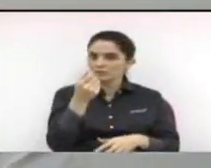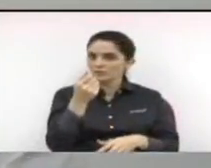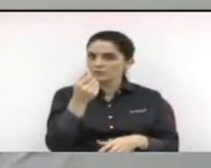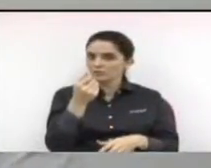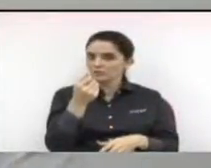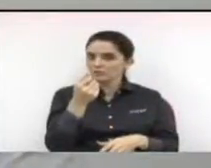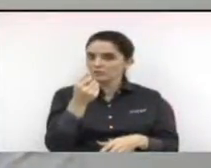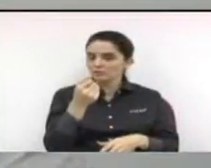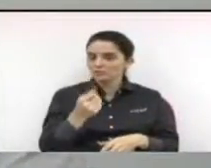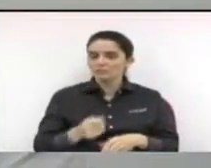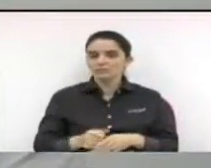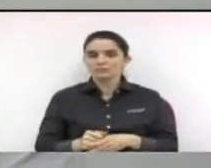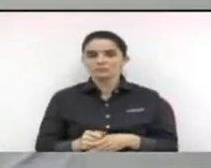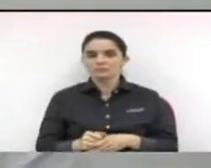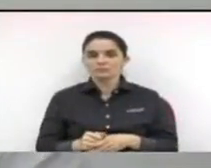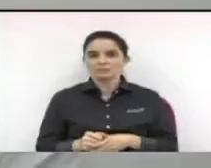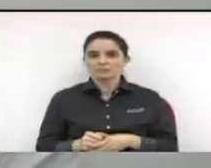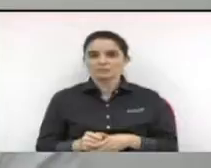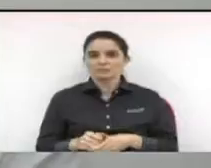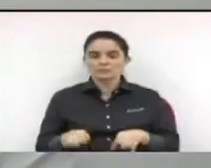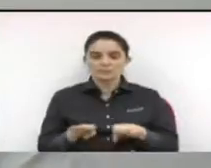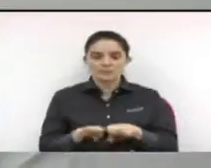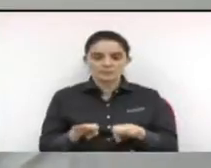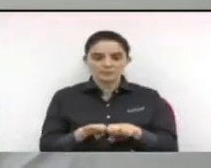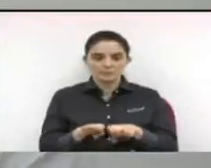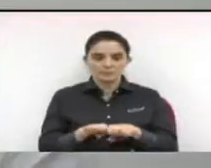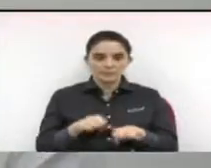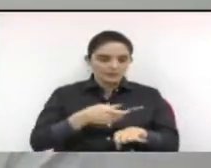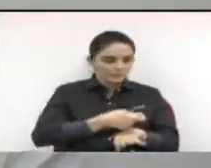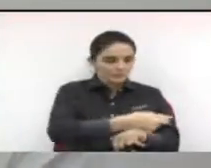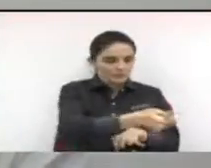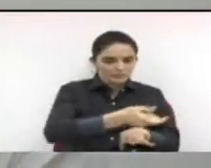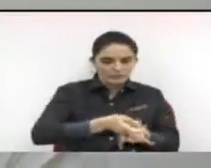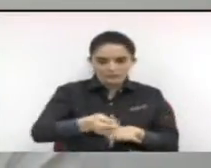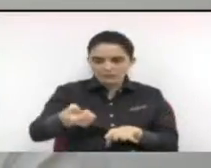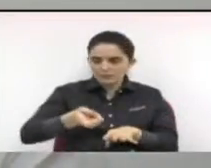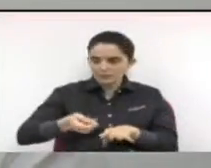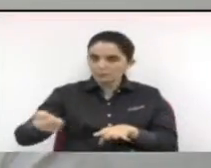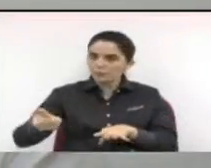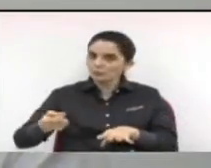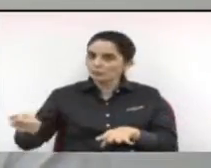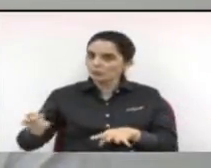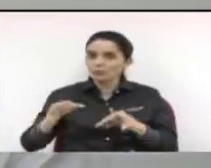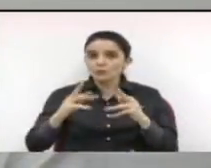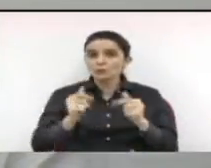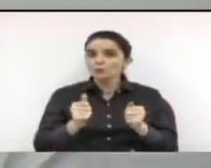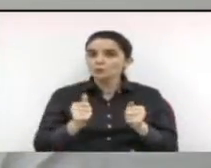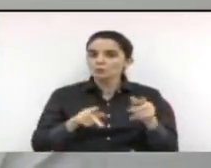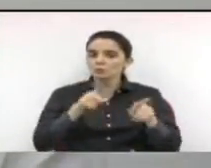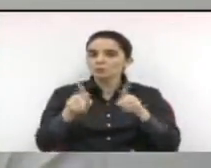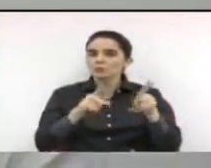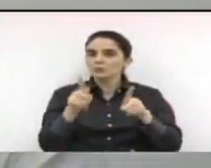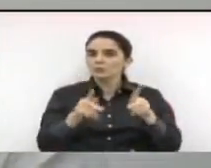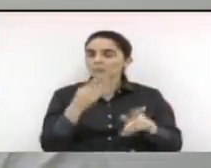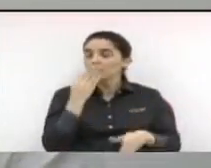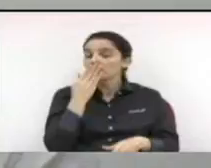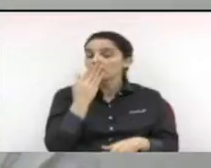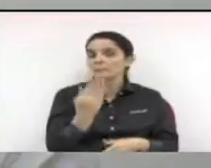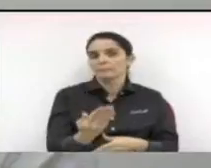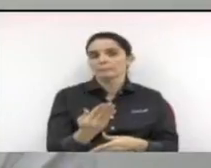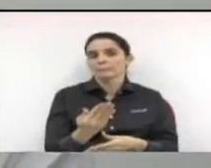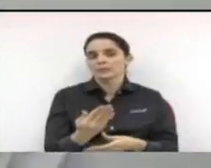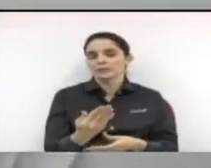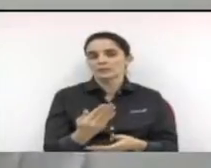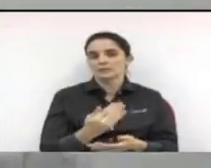incluído nessas reivindicações, nessas demandas que o povo faz através